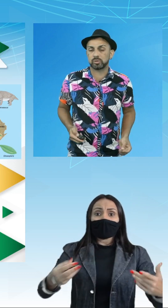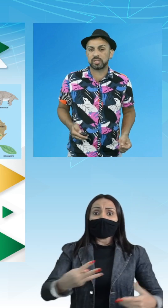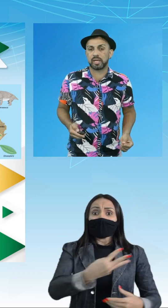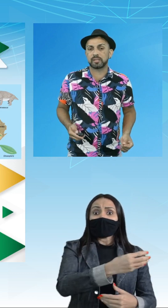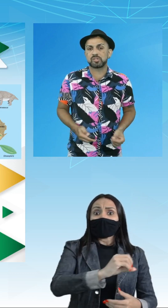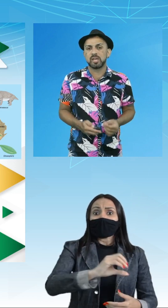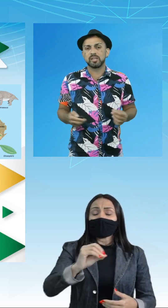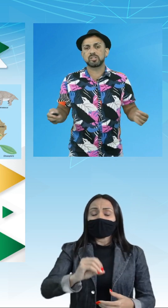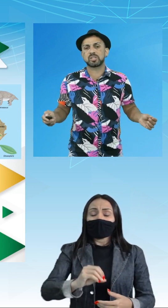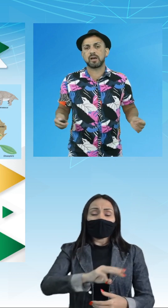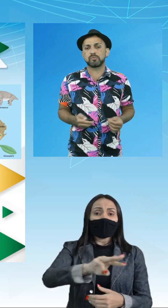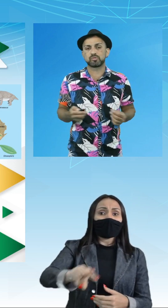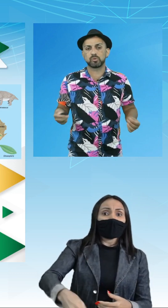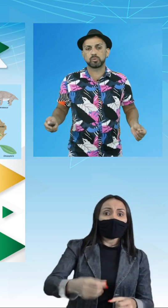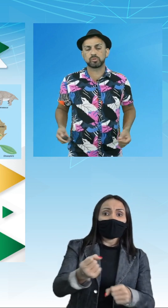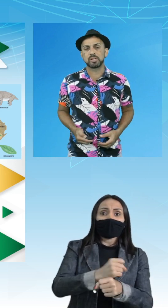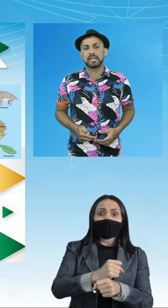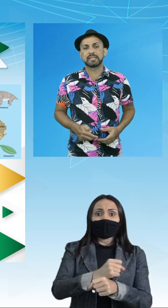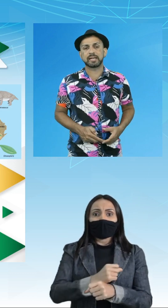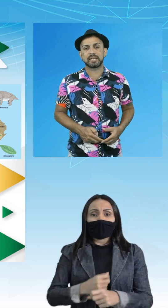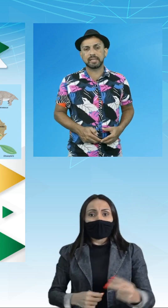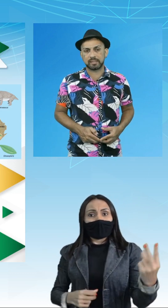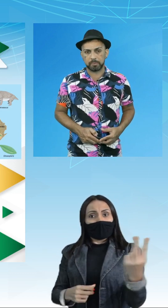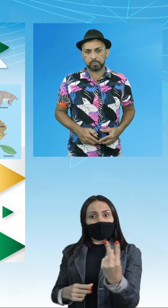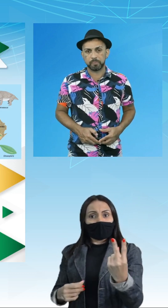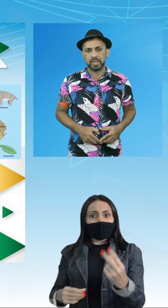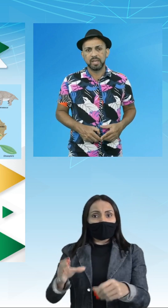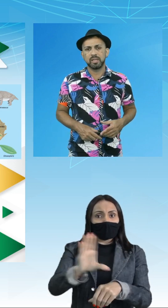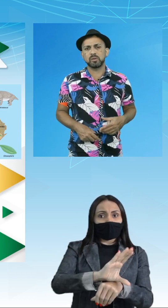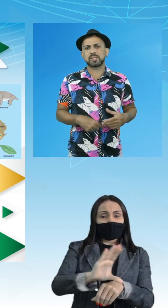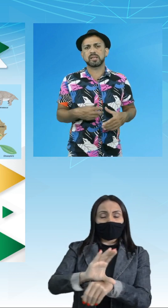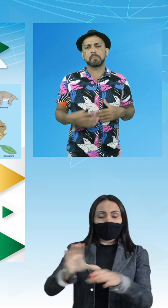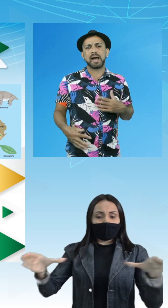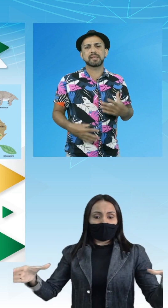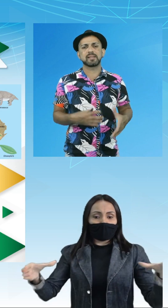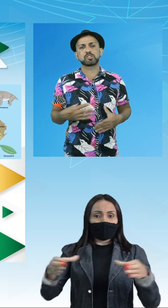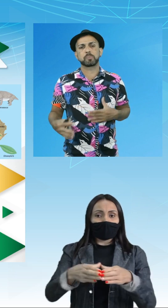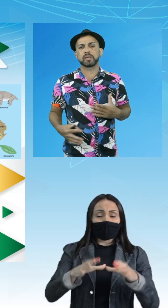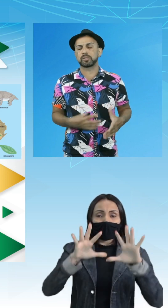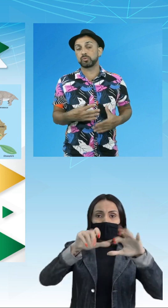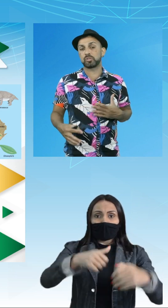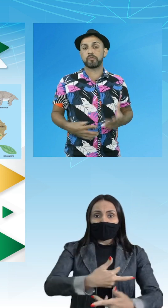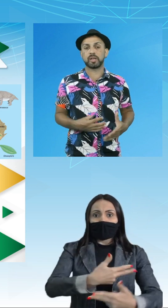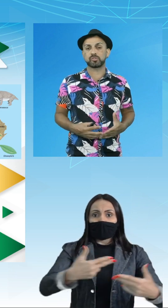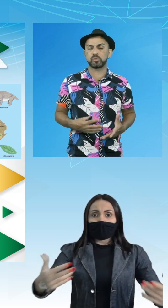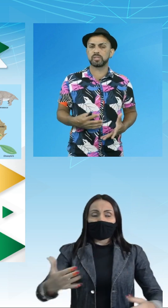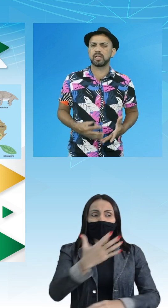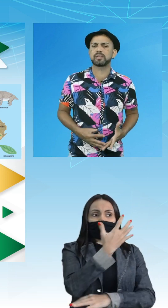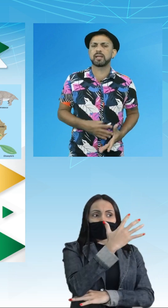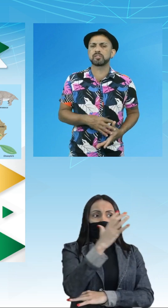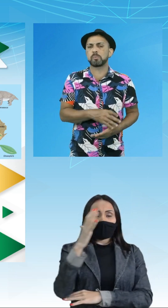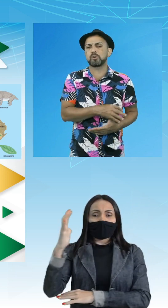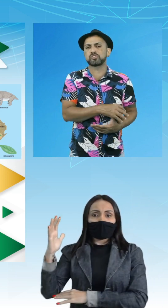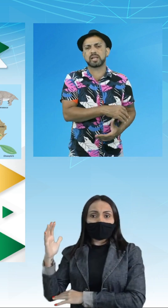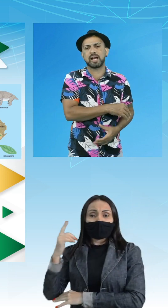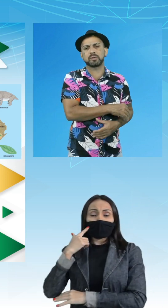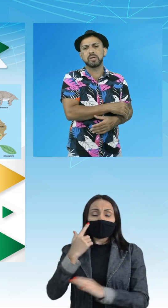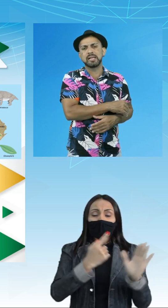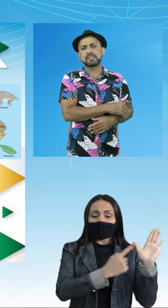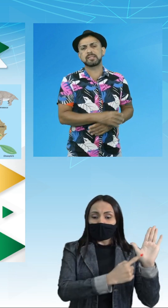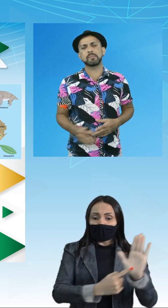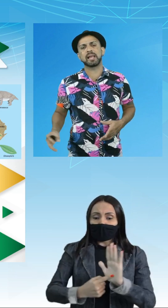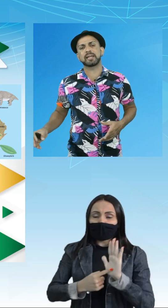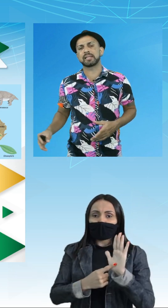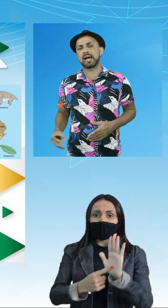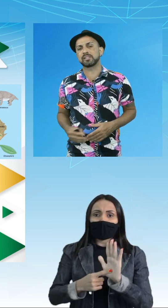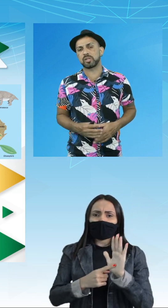dois continentes estavam juntos naquele tempo. E os animais e as plantas dos diferentes continentes, eles mostraram